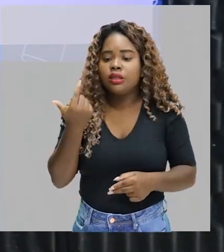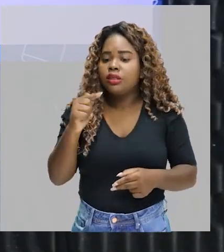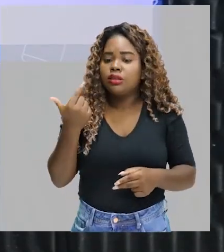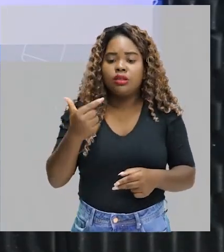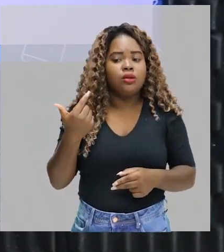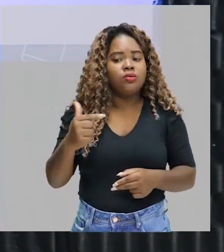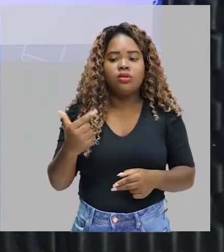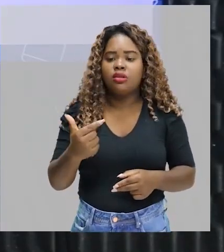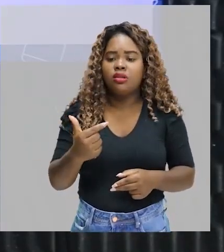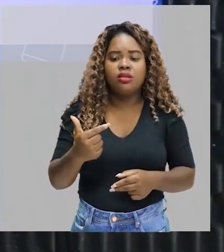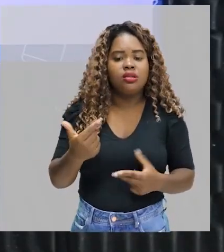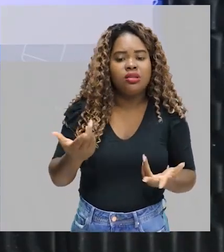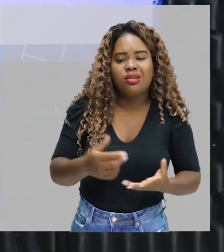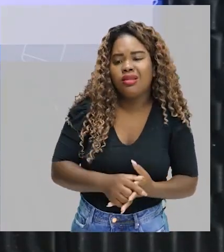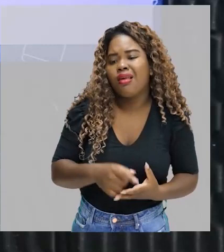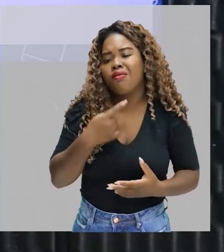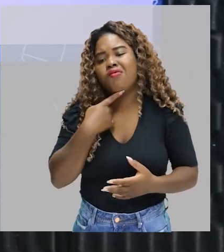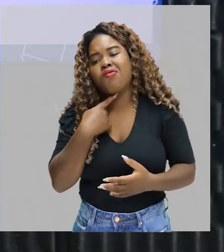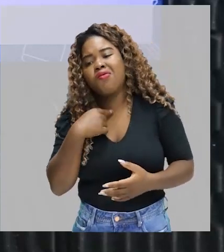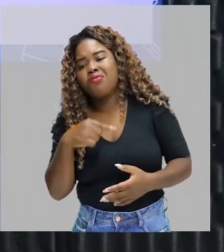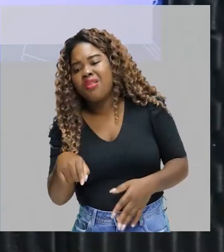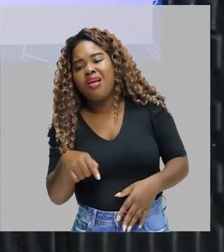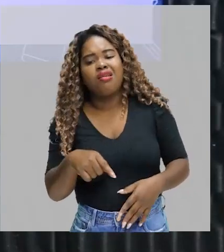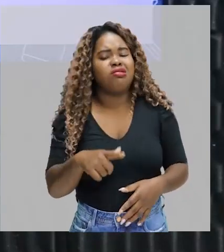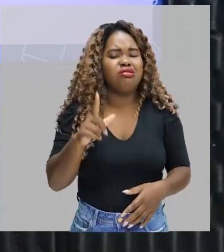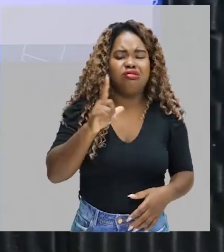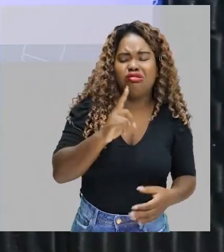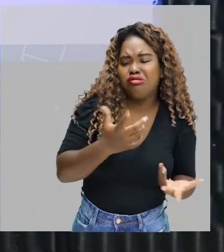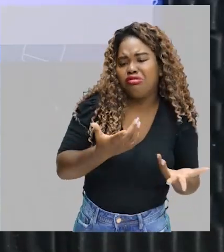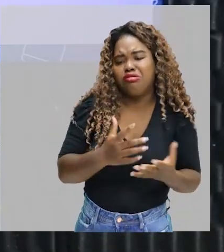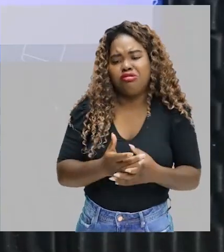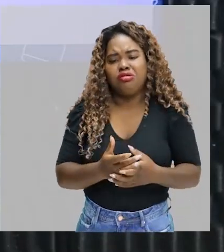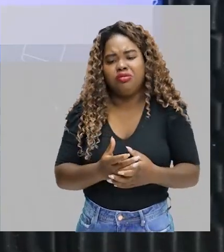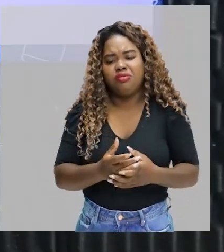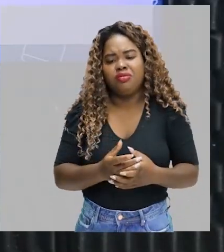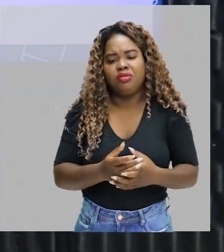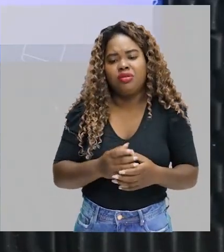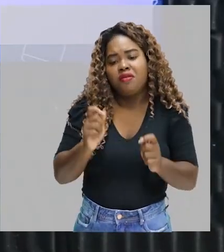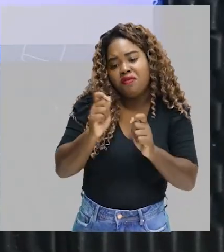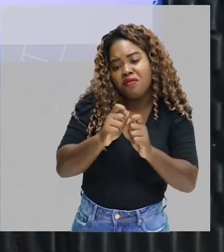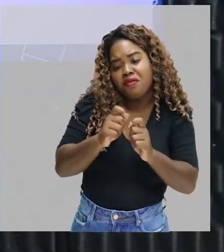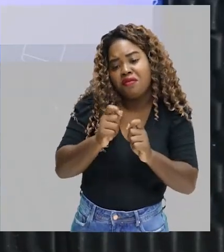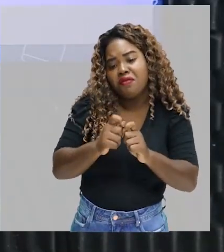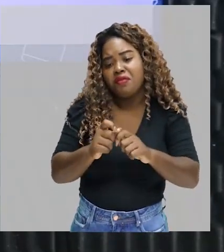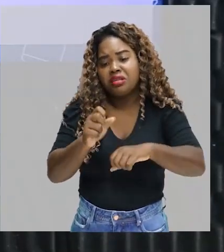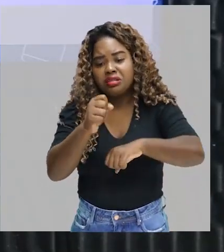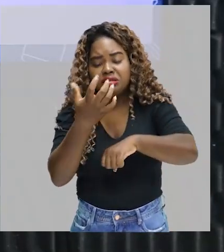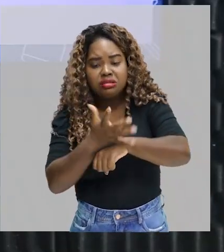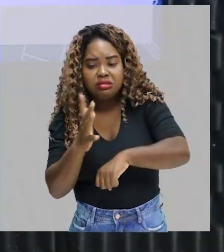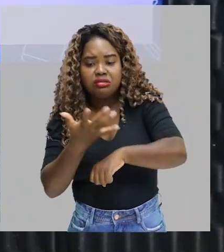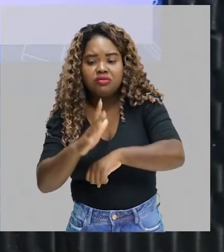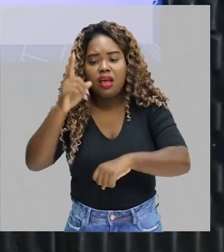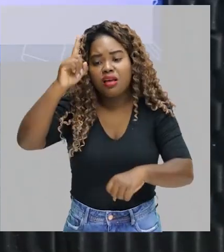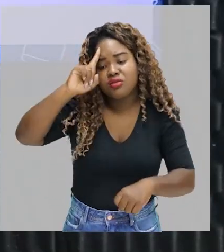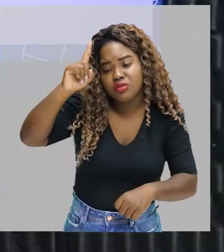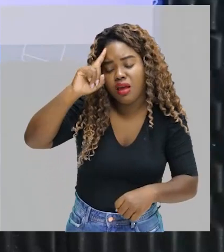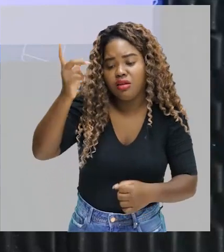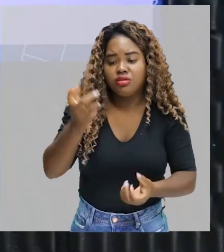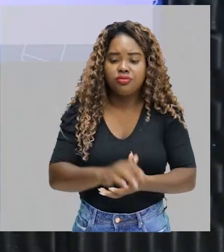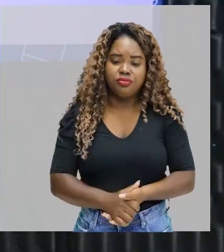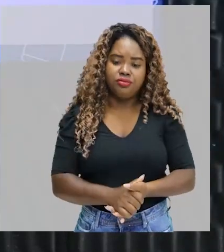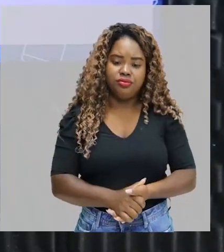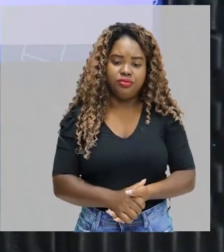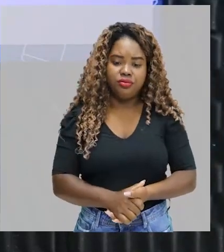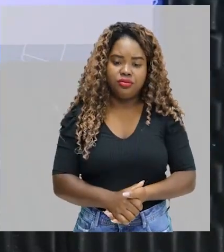atividades simples do dia a dia. O que tem influência direta na saúde e bem-estar da pessoa,